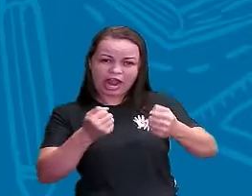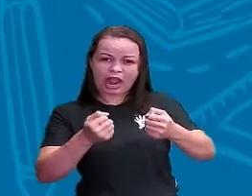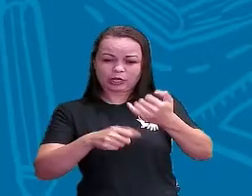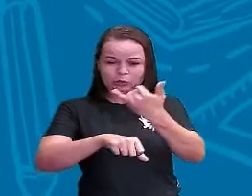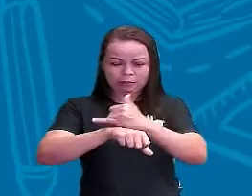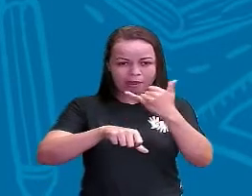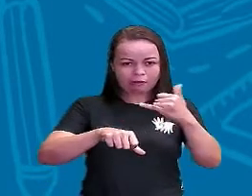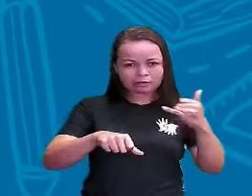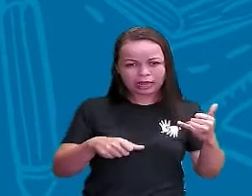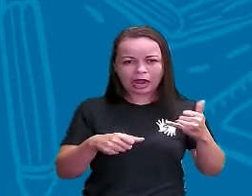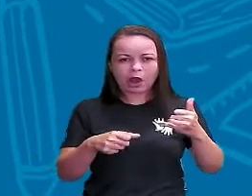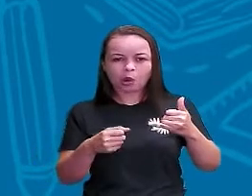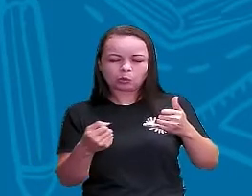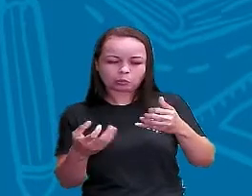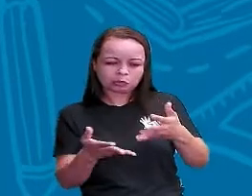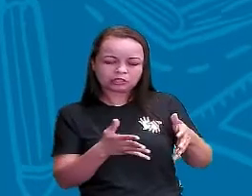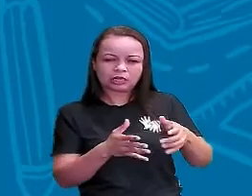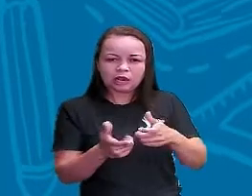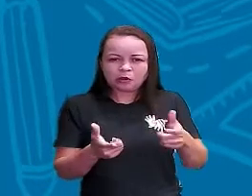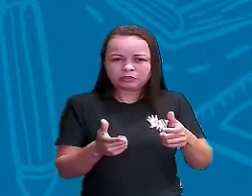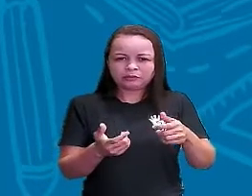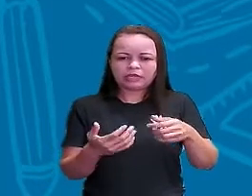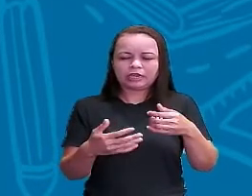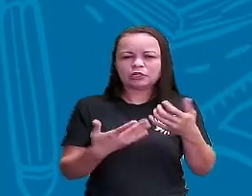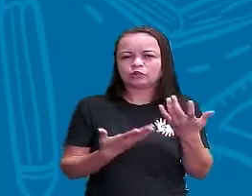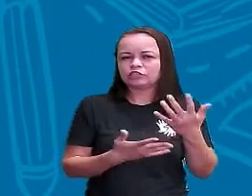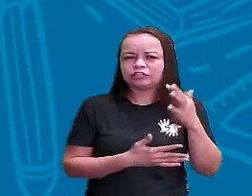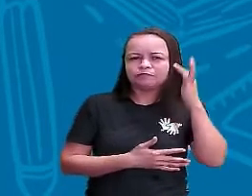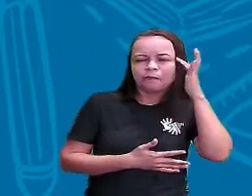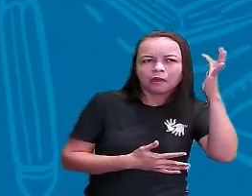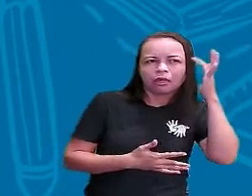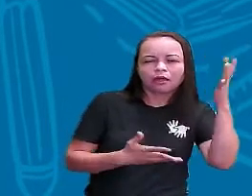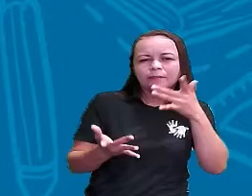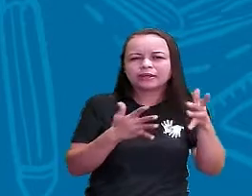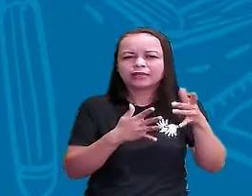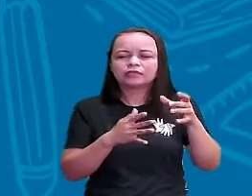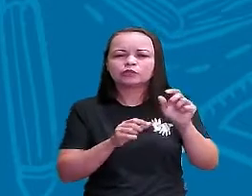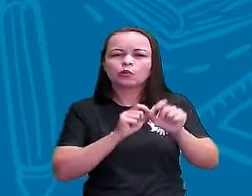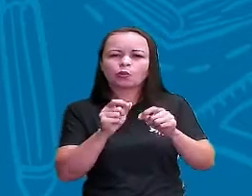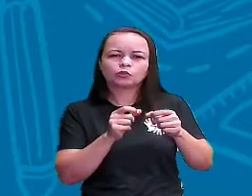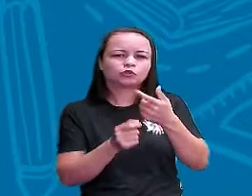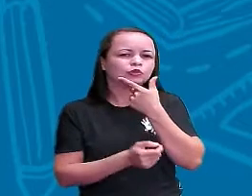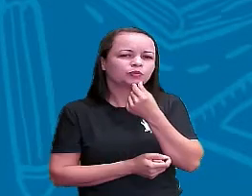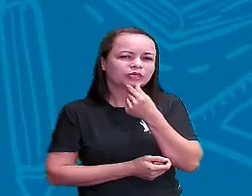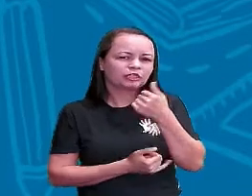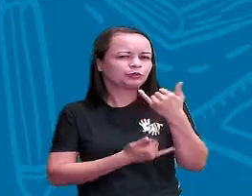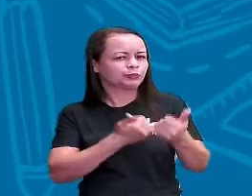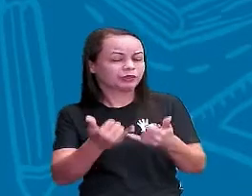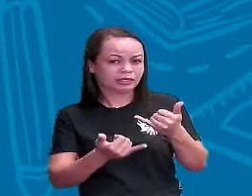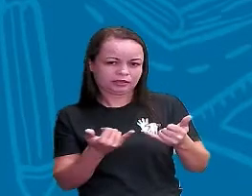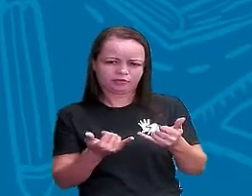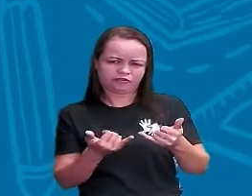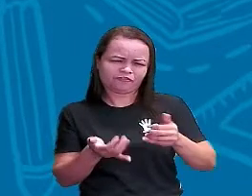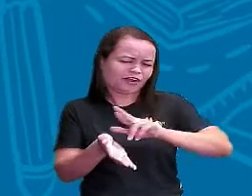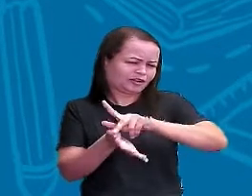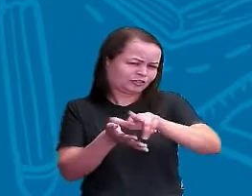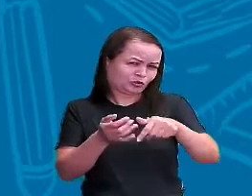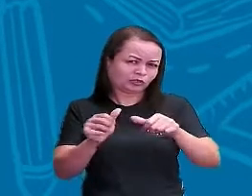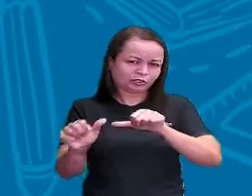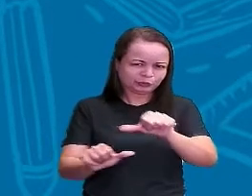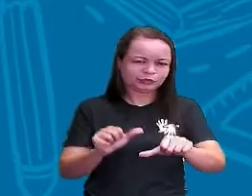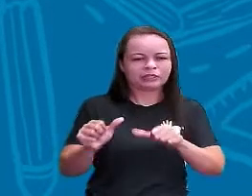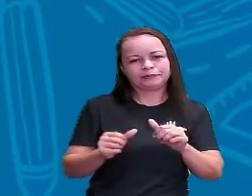Todo coisado Tem aqueles carrinhos de fricção Quando os meninos brincam Muita coisa mudou, né minha gente? As